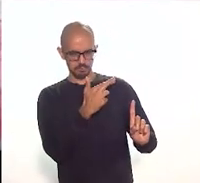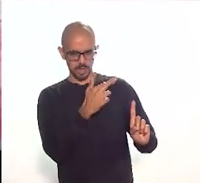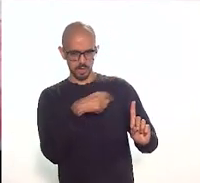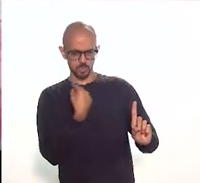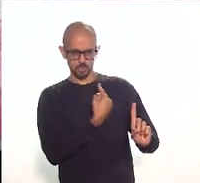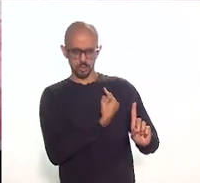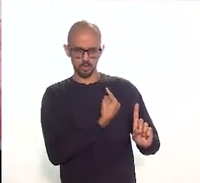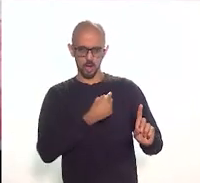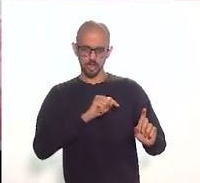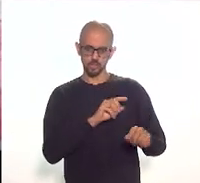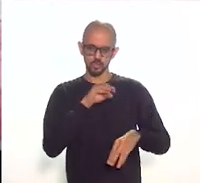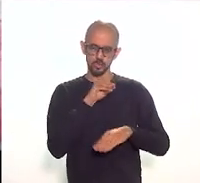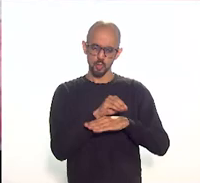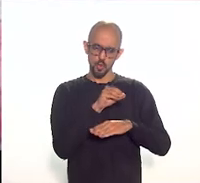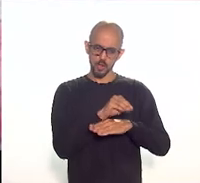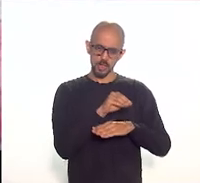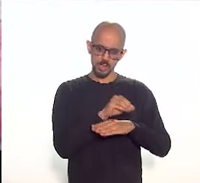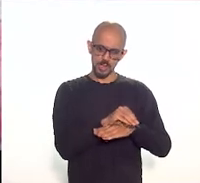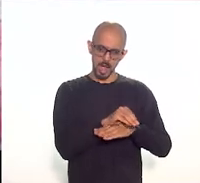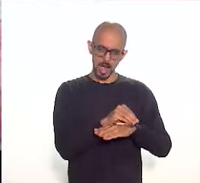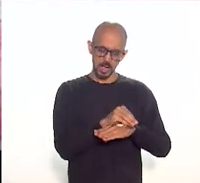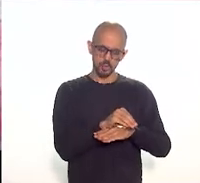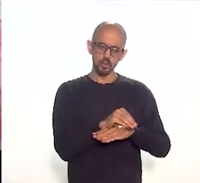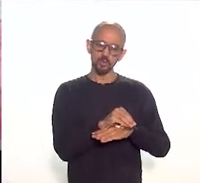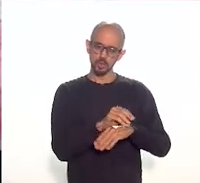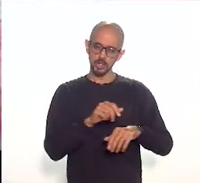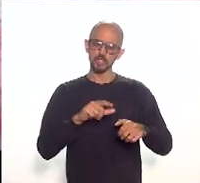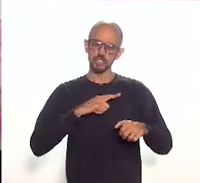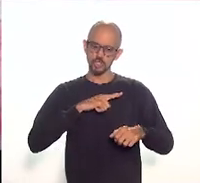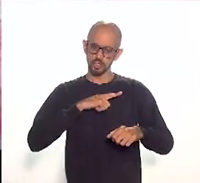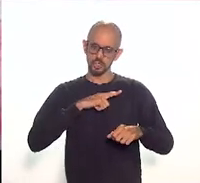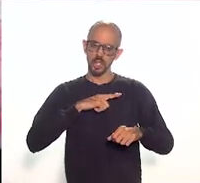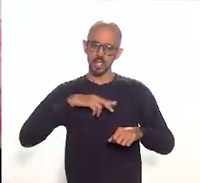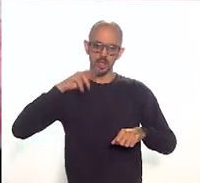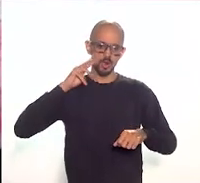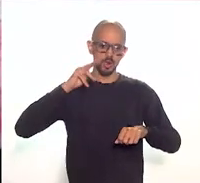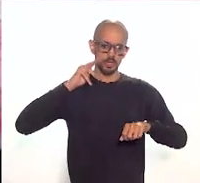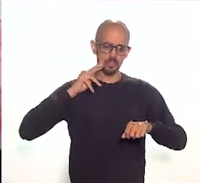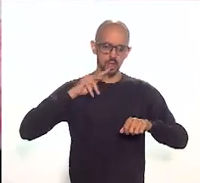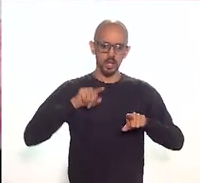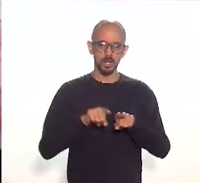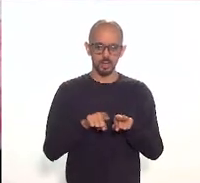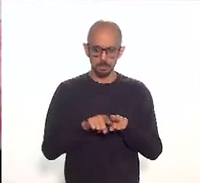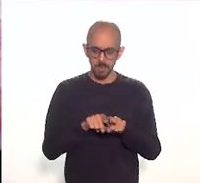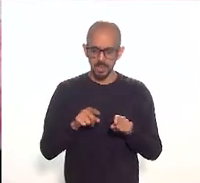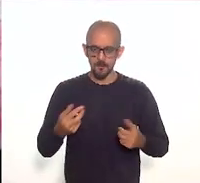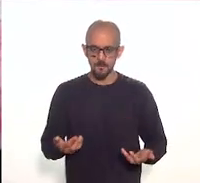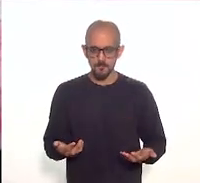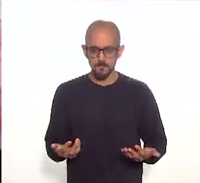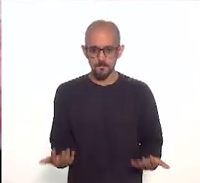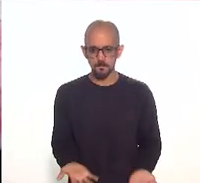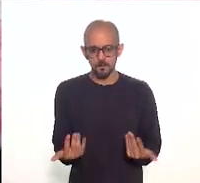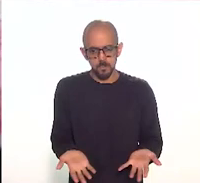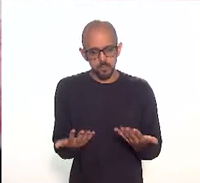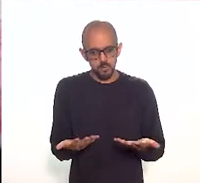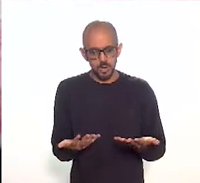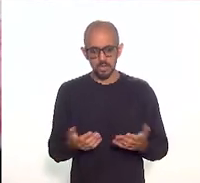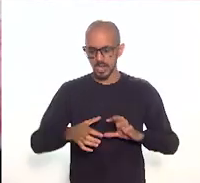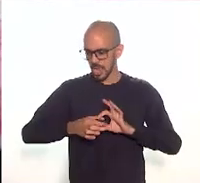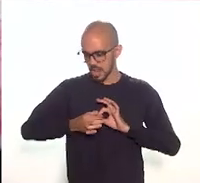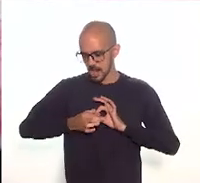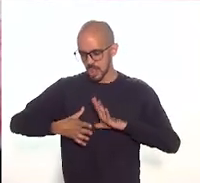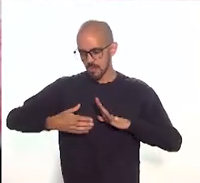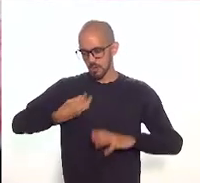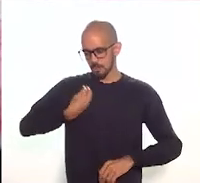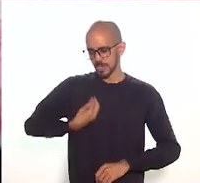cultural e educacional realizado pelo Museu da República e significa também a valorização da democracia, da participação